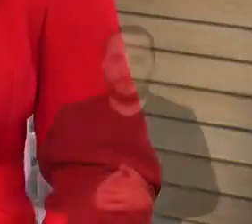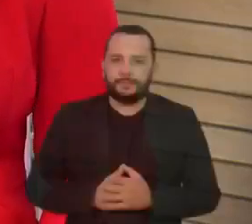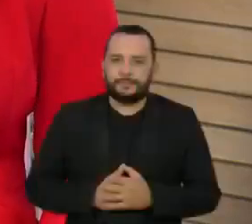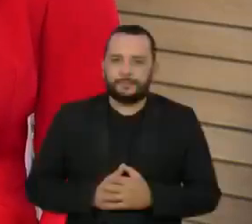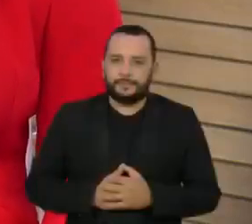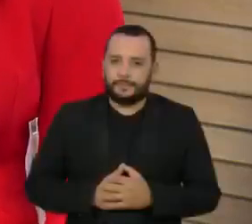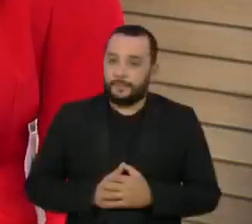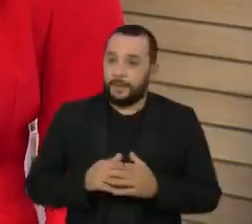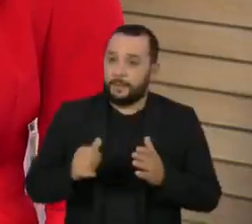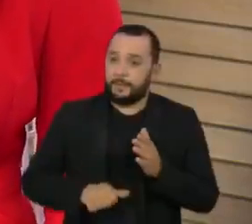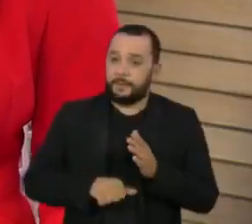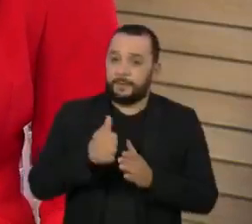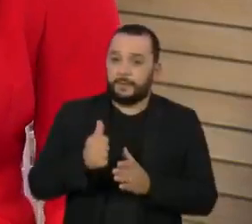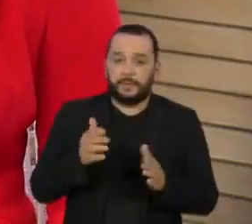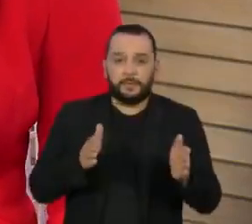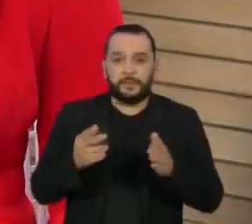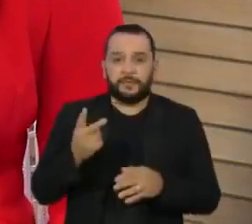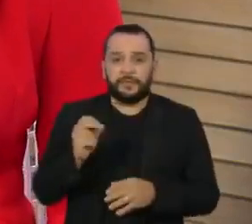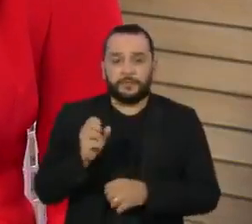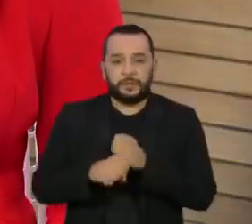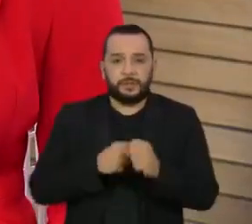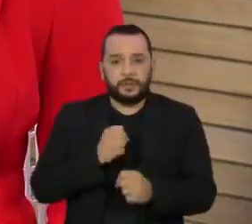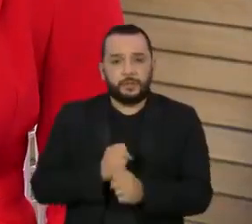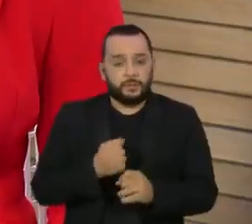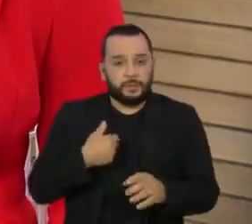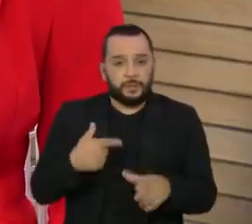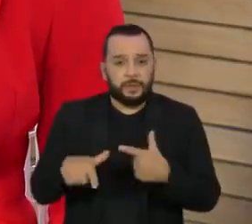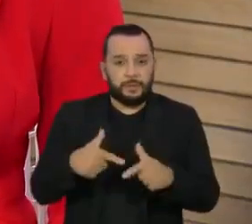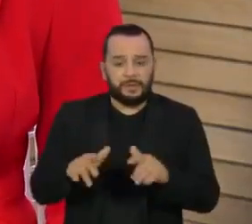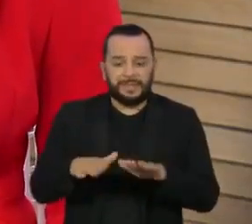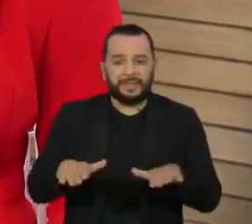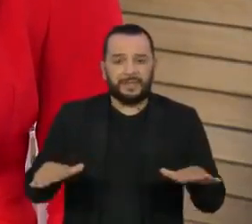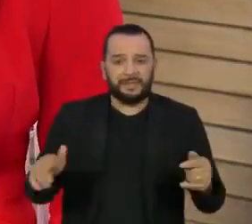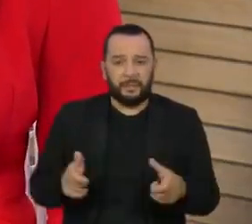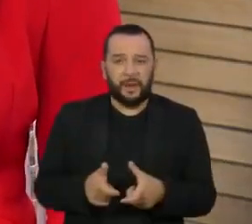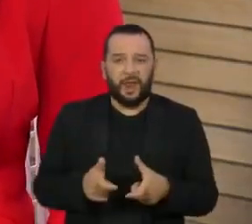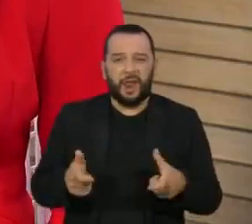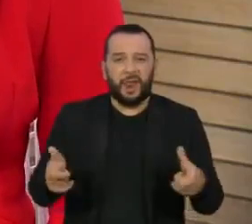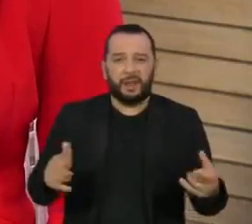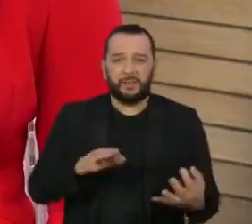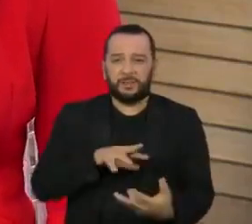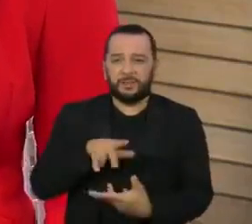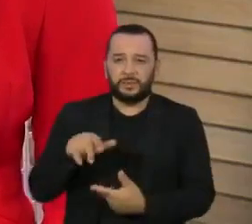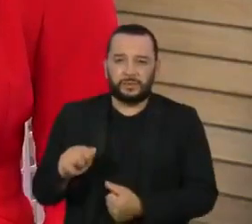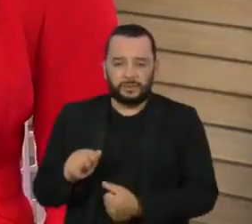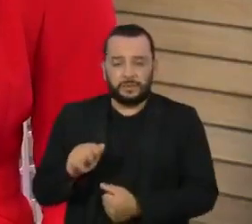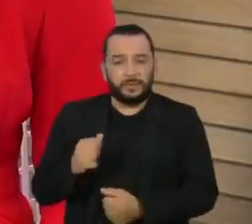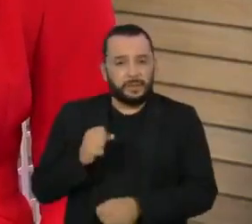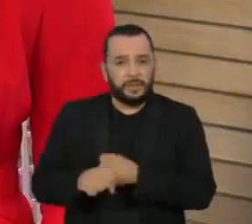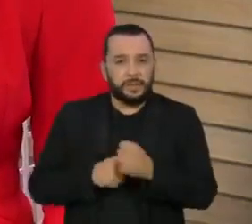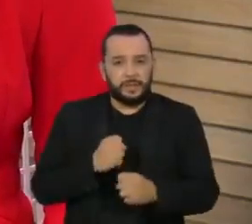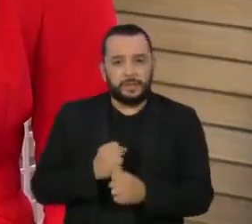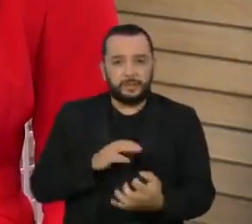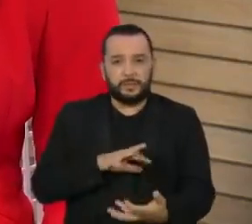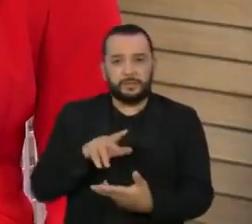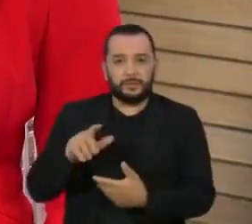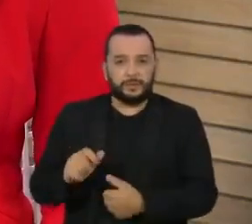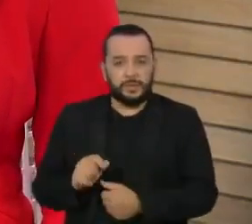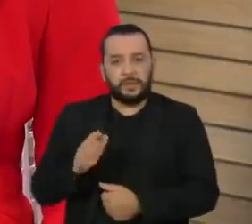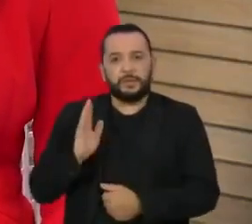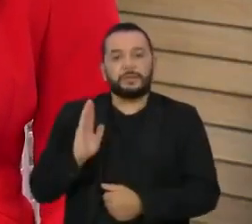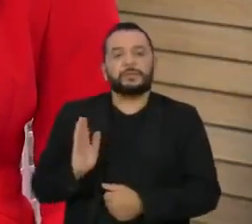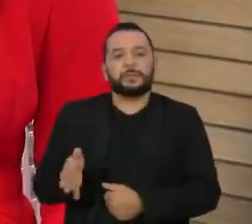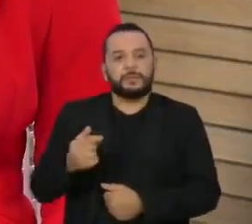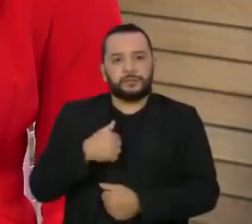Pela primeira vez em 20 anos, o trabalho infantil aumenta no mundo. Este é o ano internacional para a